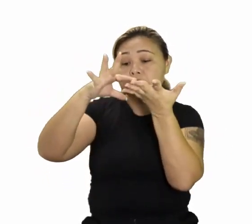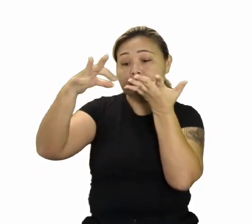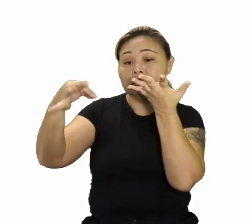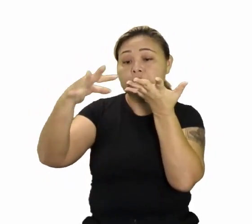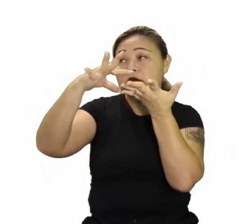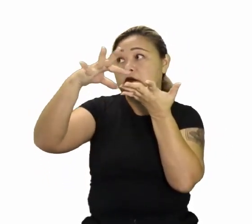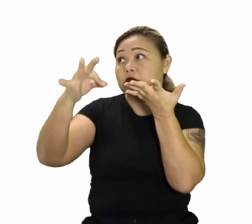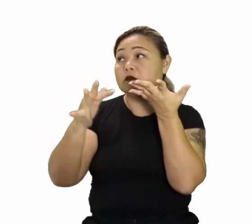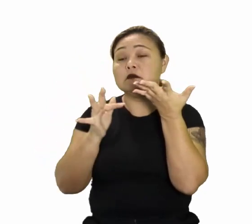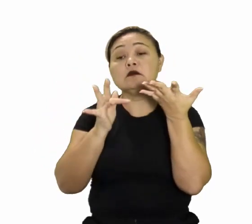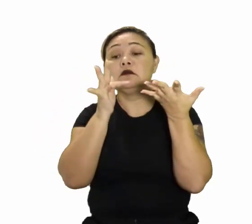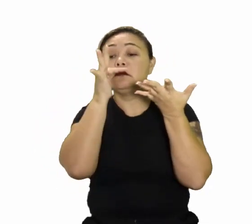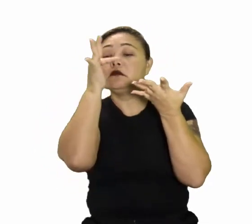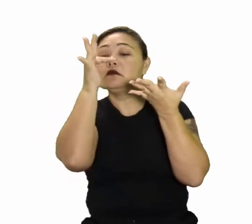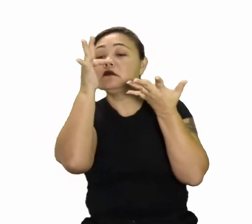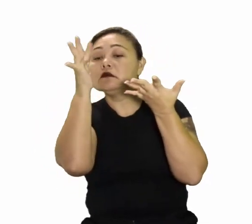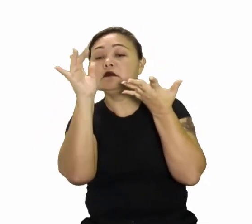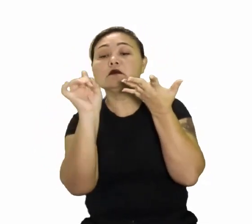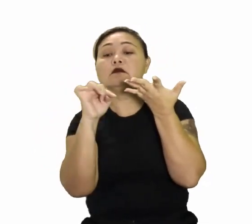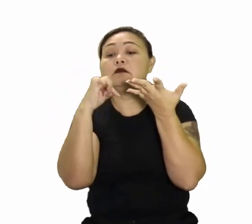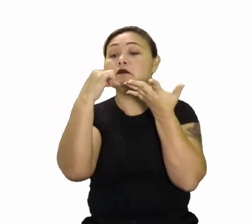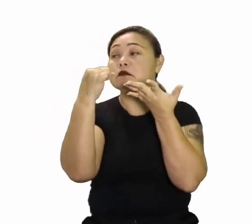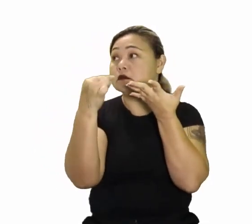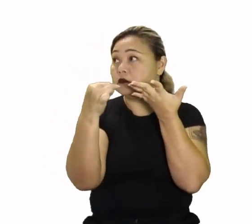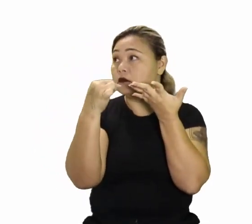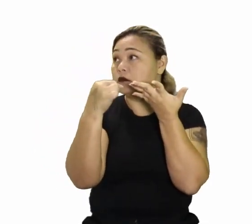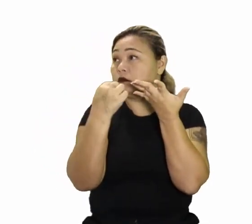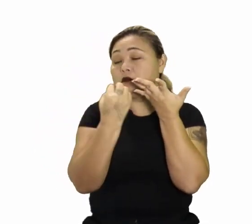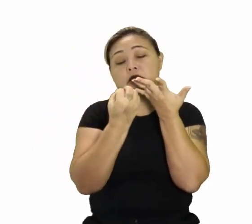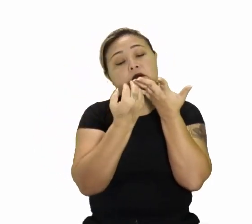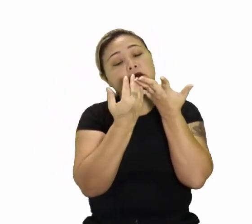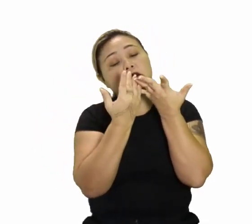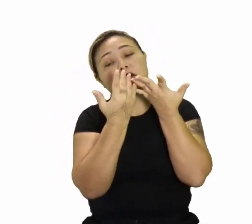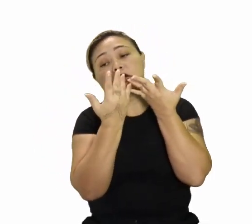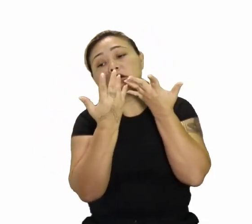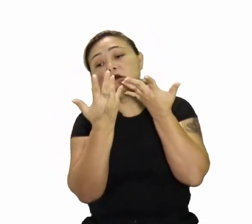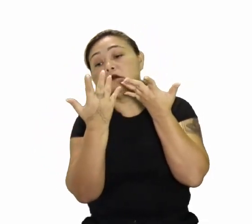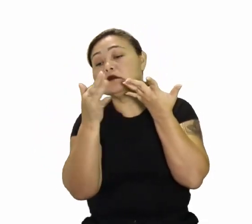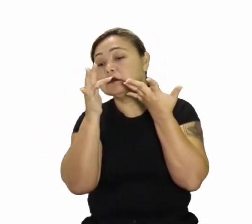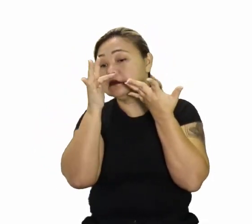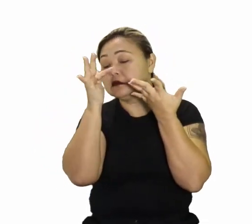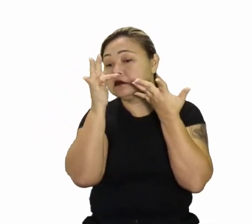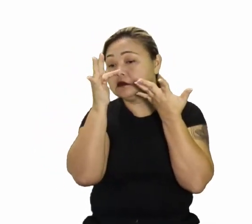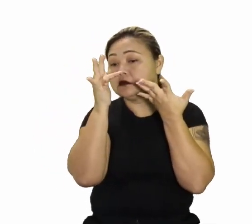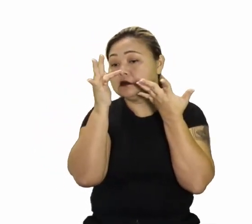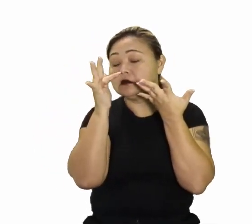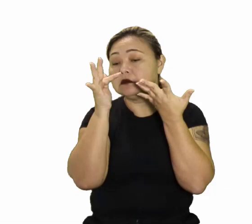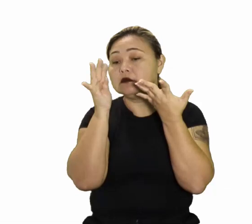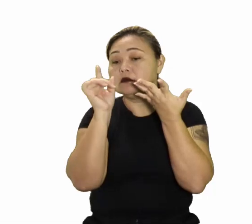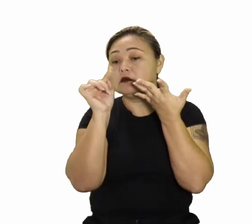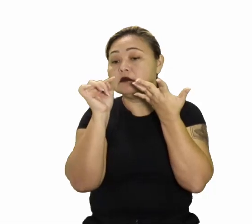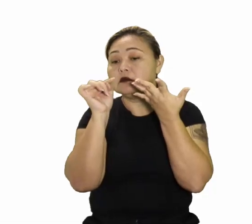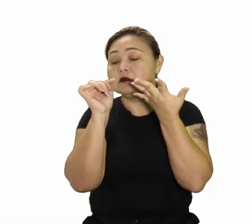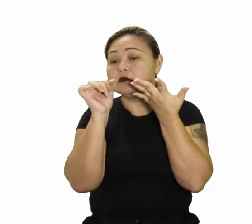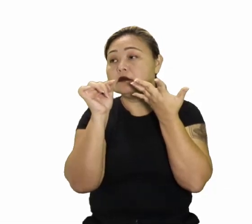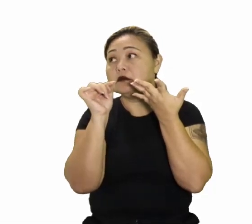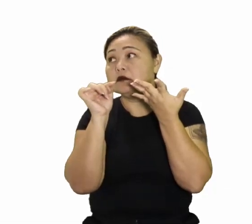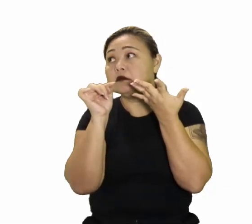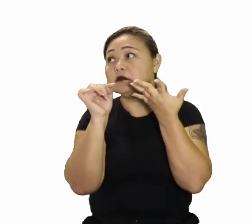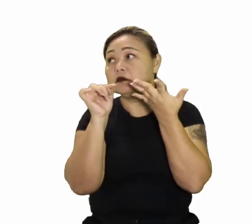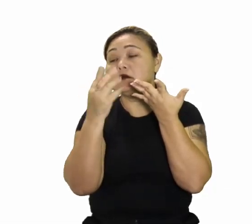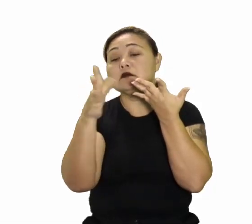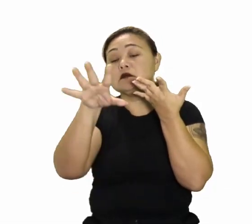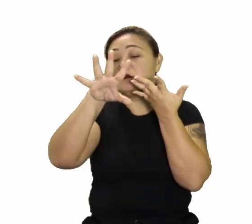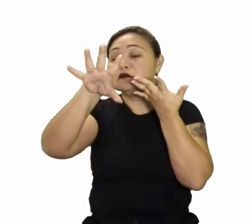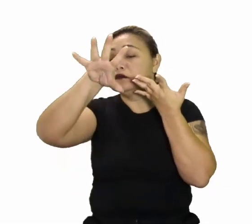hormônio de floração, aí que vai dar flor, não é só dar flor, é produzir o